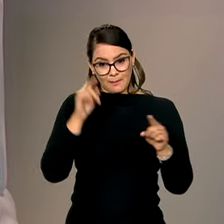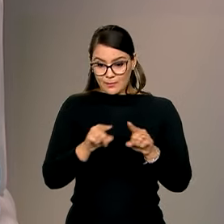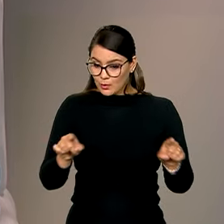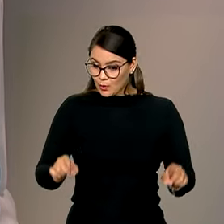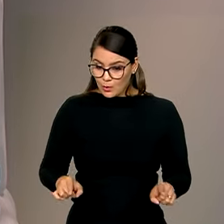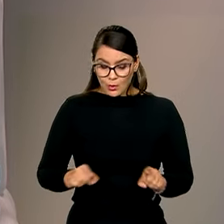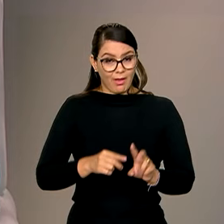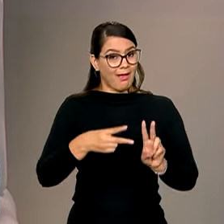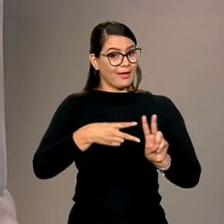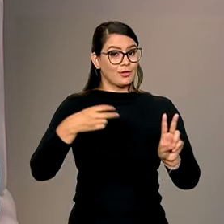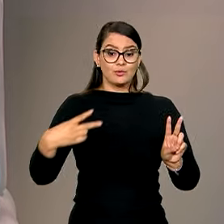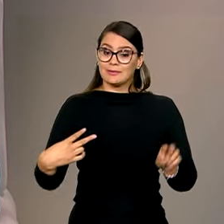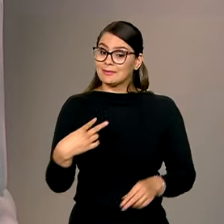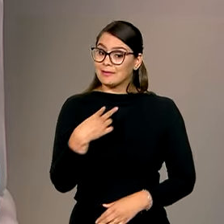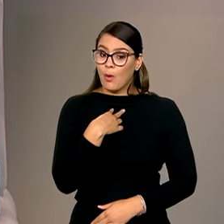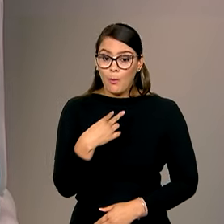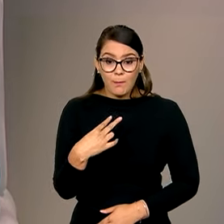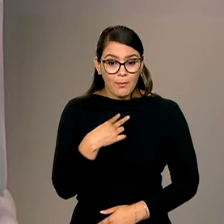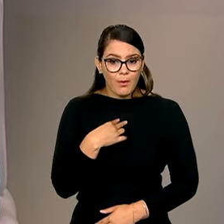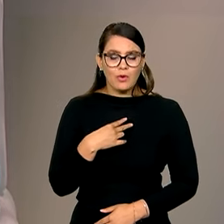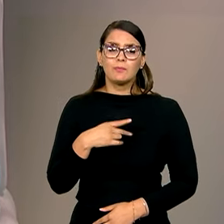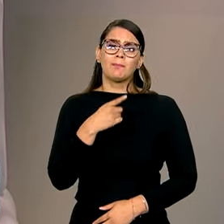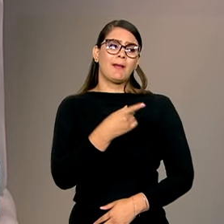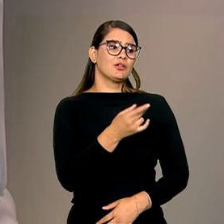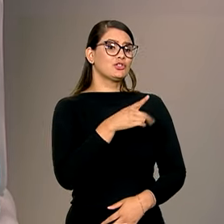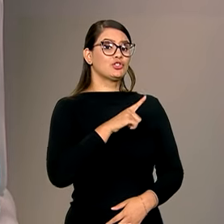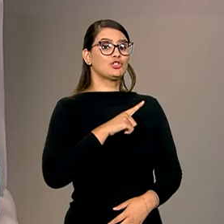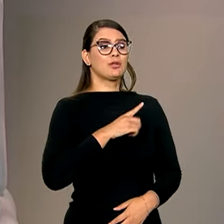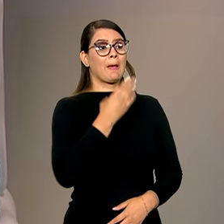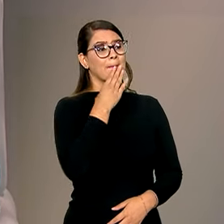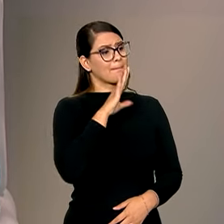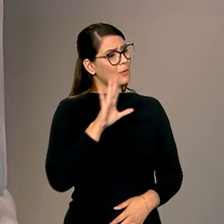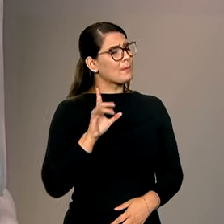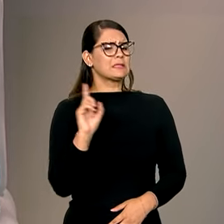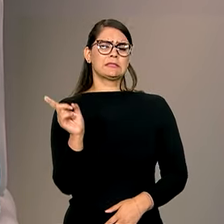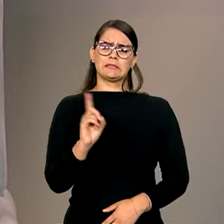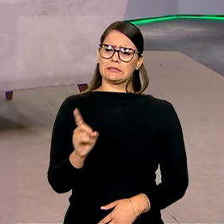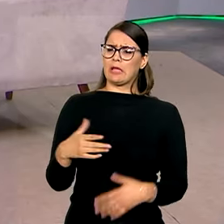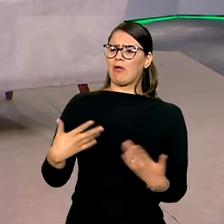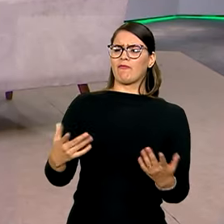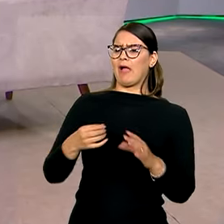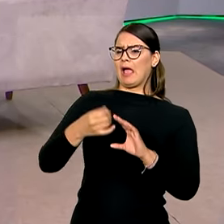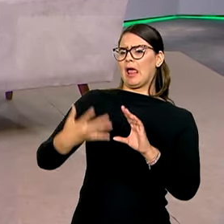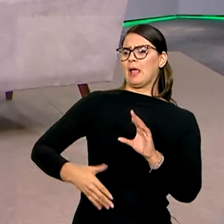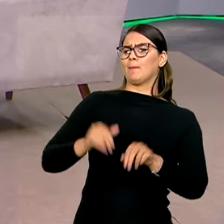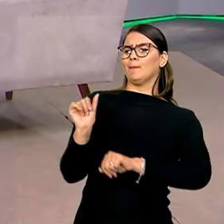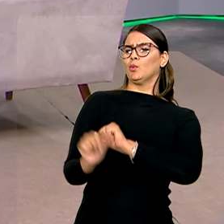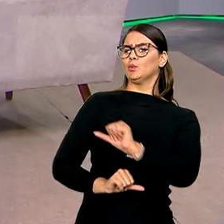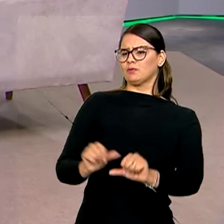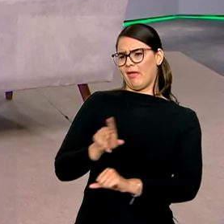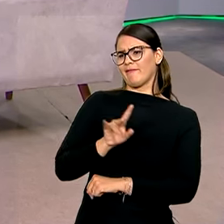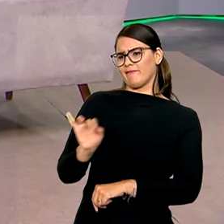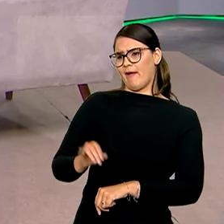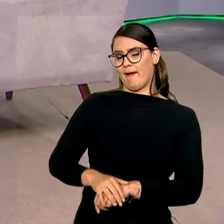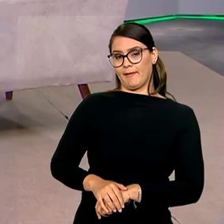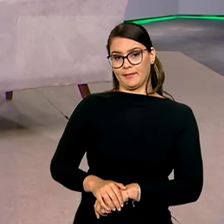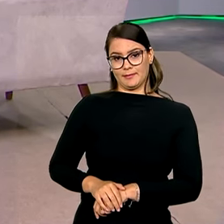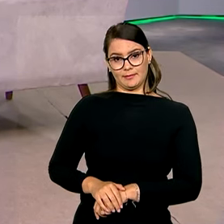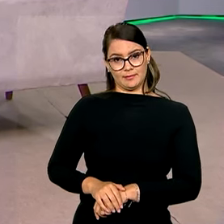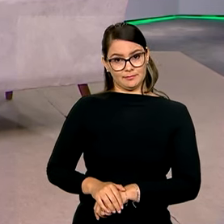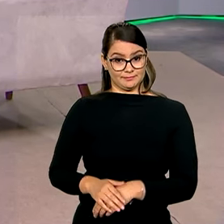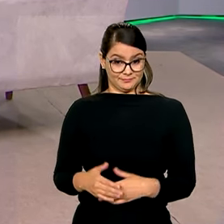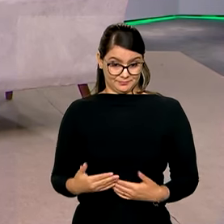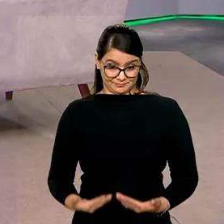pode, mas as pessoas ouviam a promessa de que a terra indígena seria descaracterizada e deixaria de ser terra